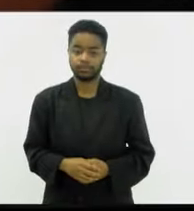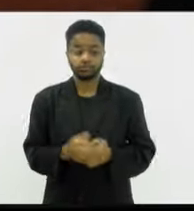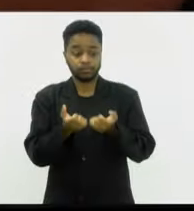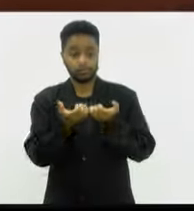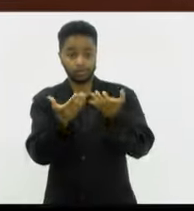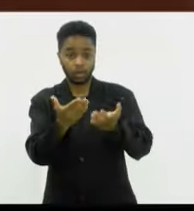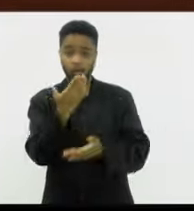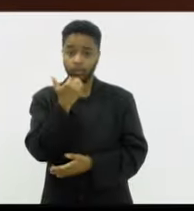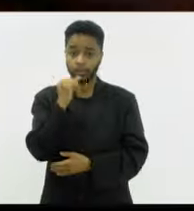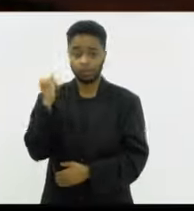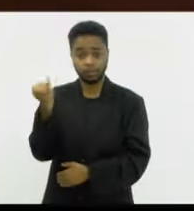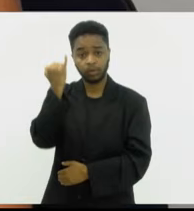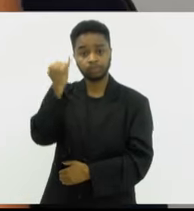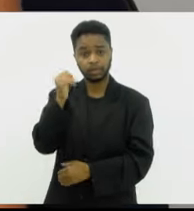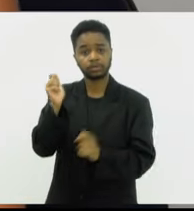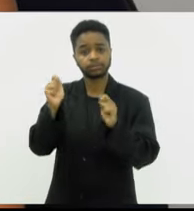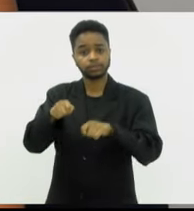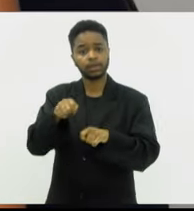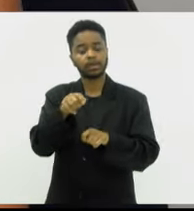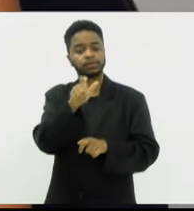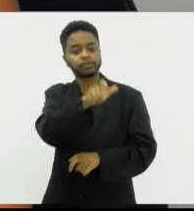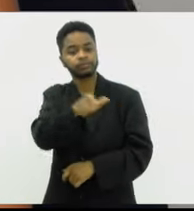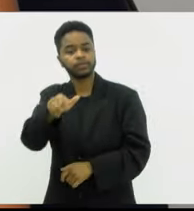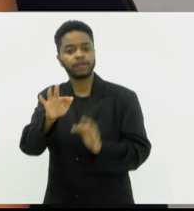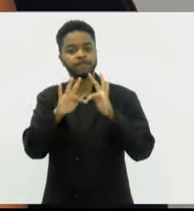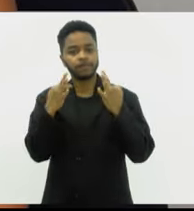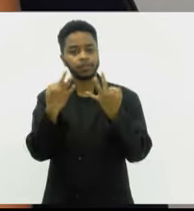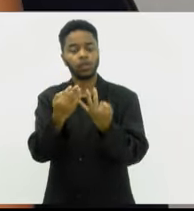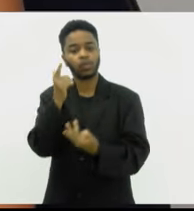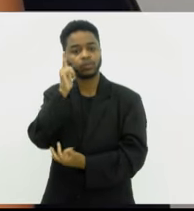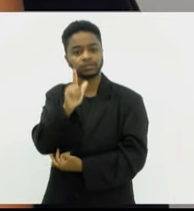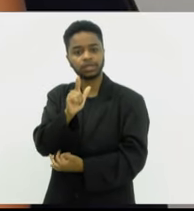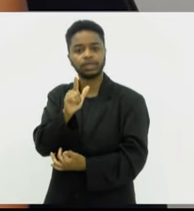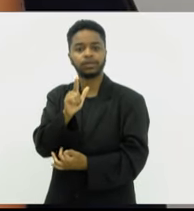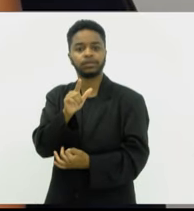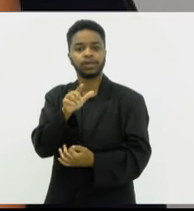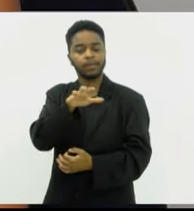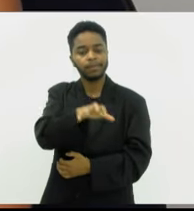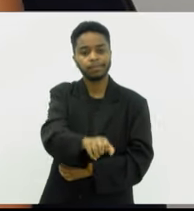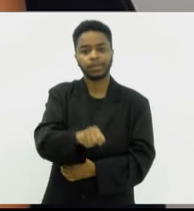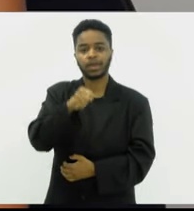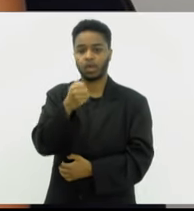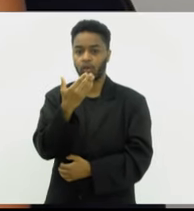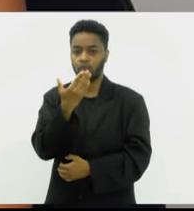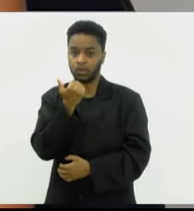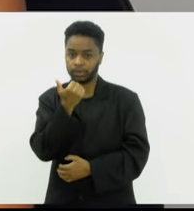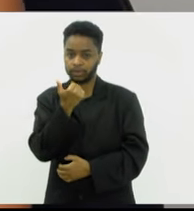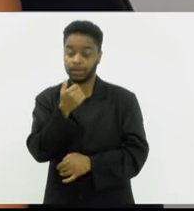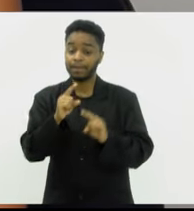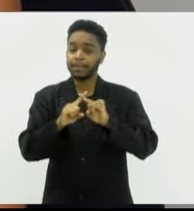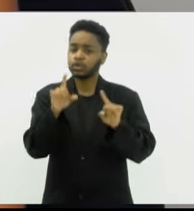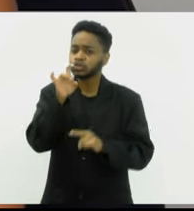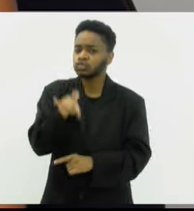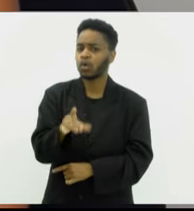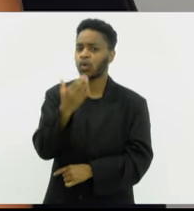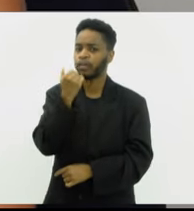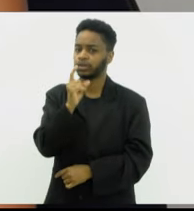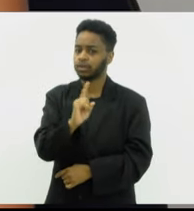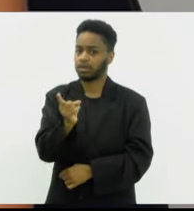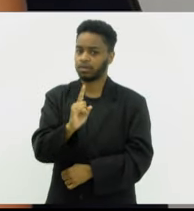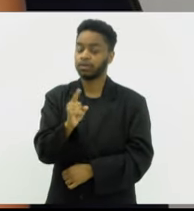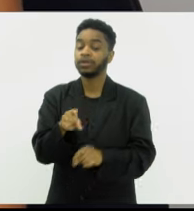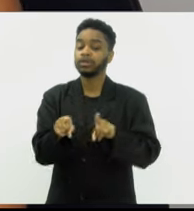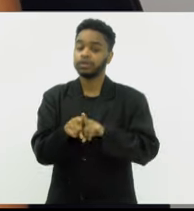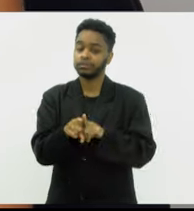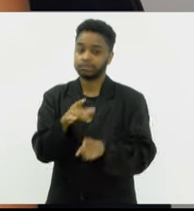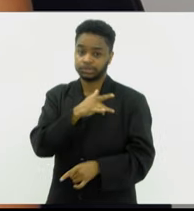importantes para que essas famílias tivessem acesso ao alimento. Mas, não só o alimento, um